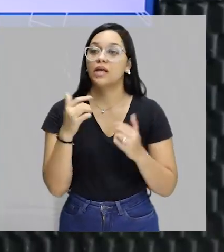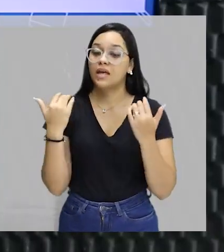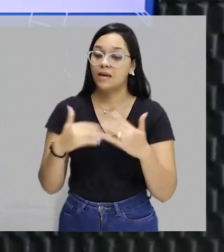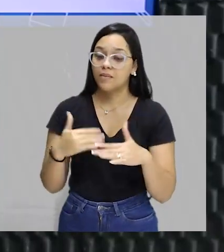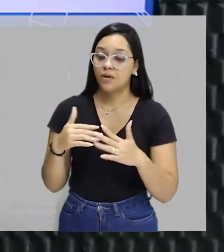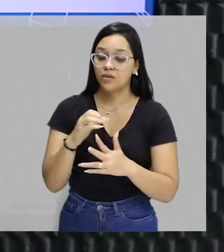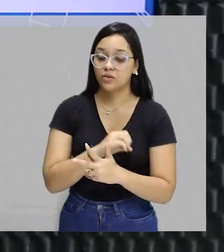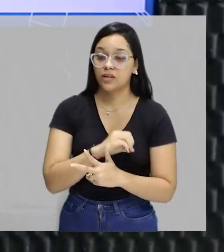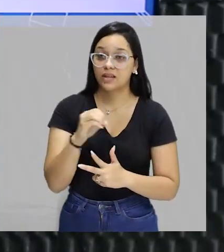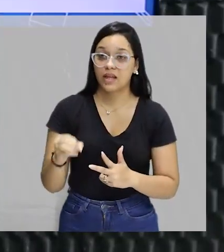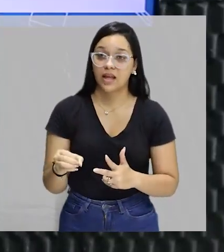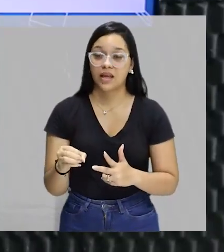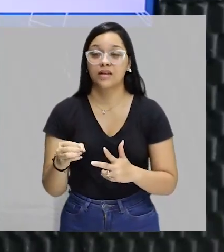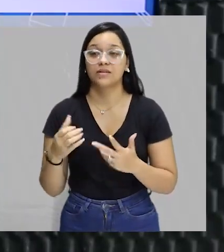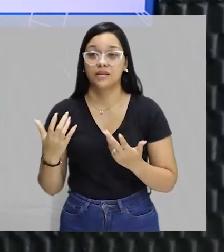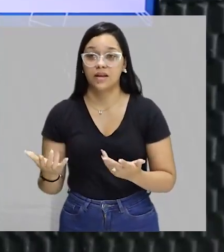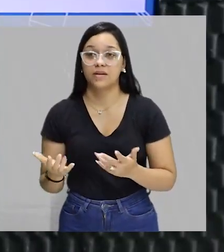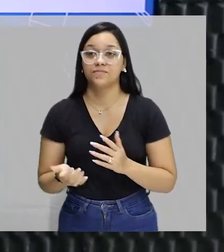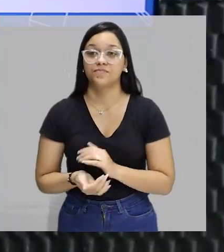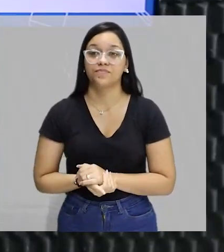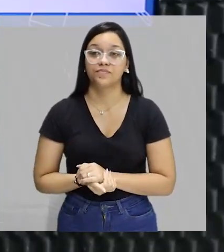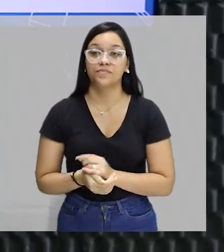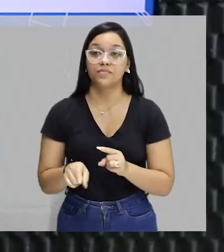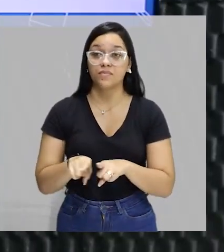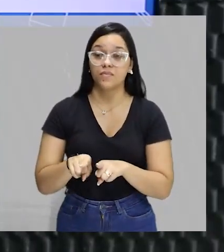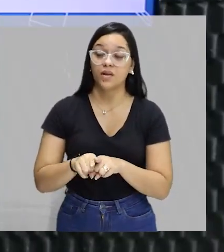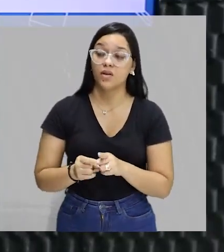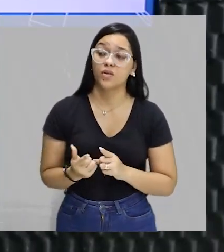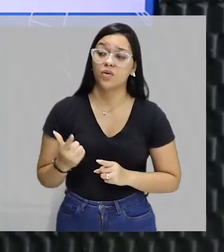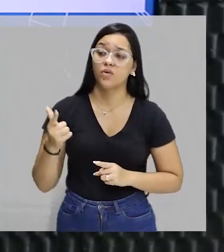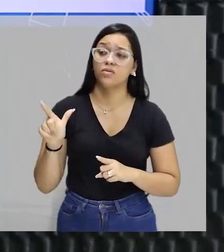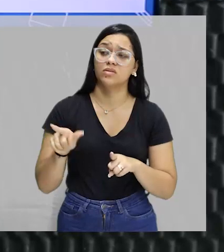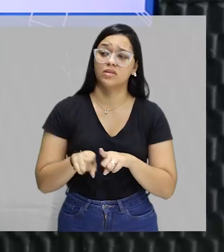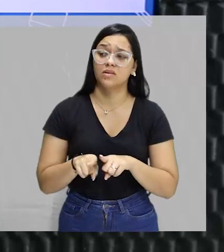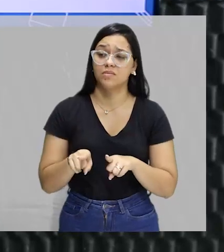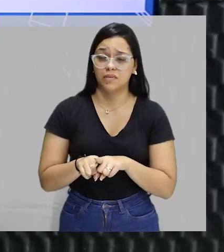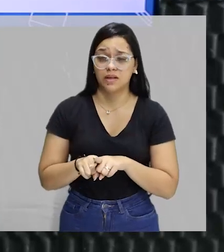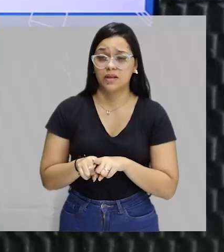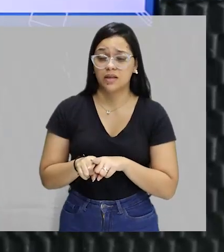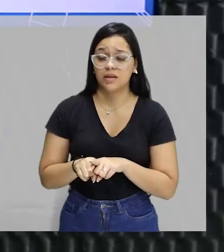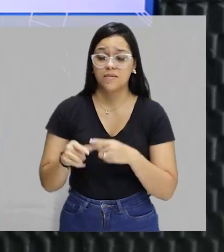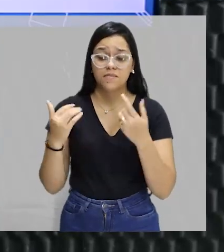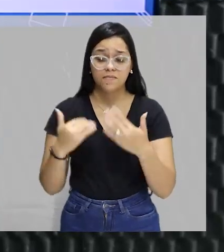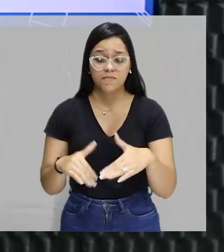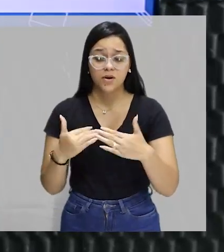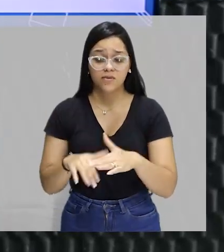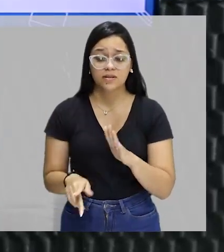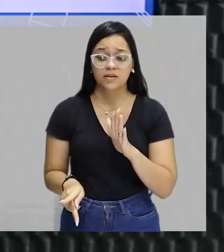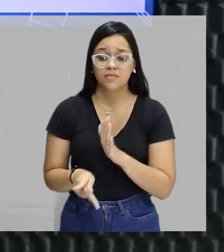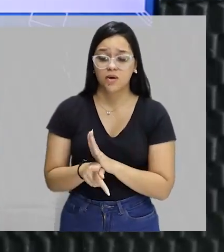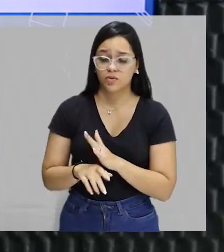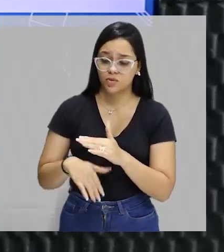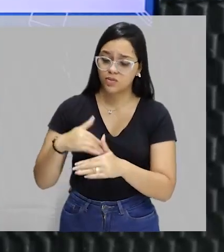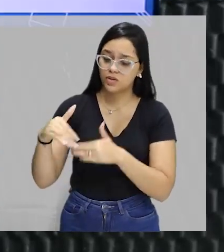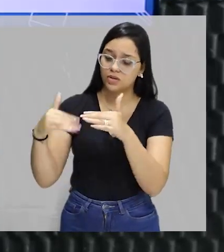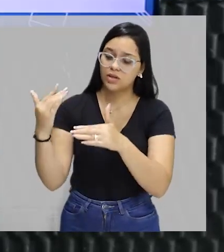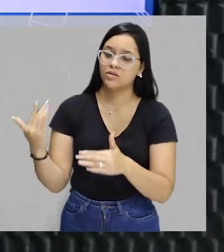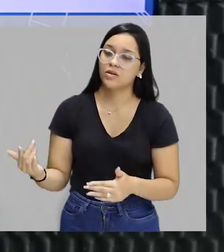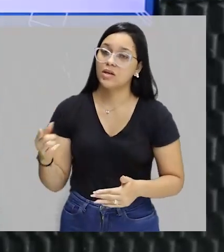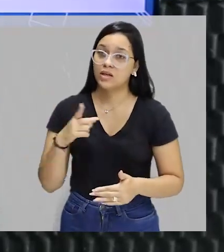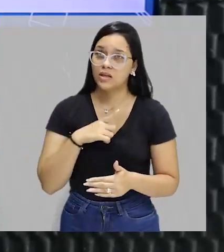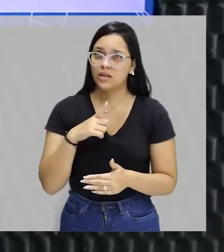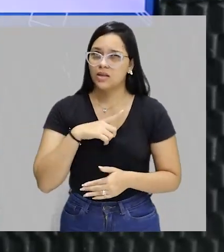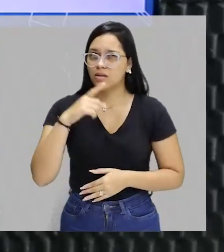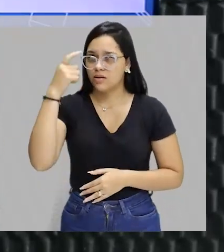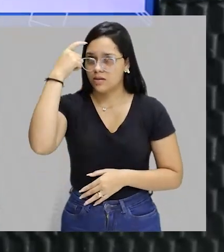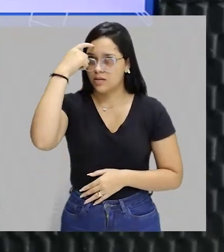provas do Enem, tanto de linguagem e códigos, quanto em outras referências de humanas e faz parte do processo de... Eu tenho